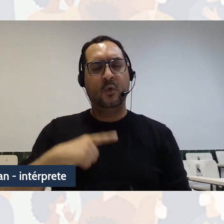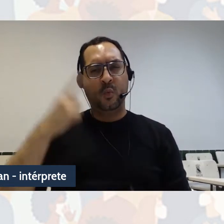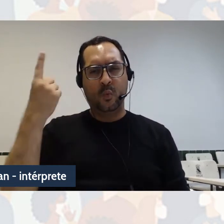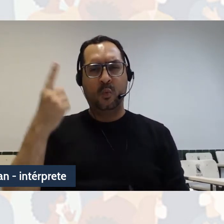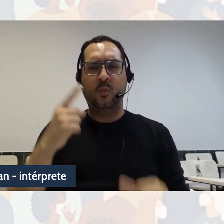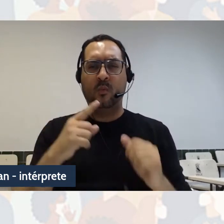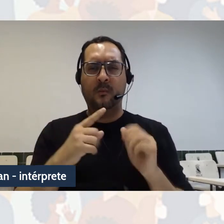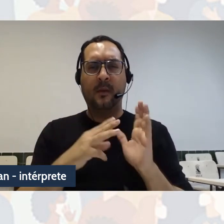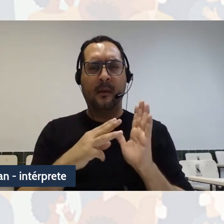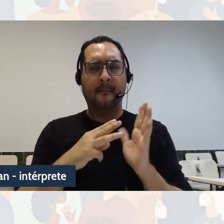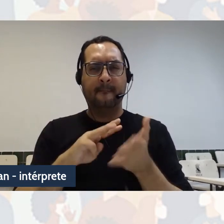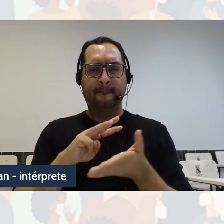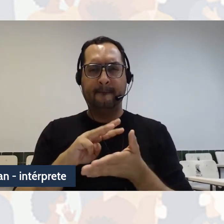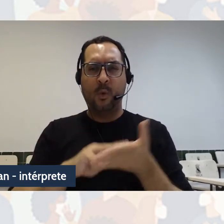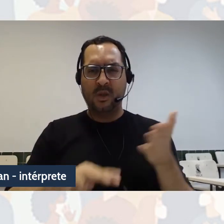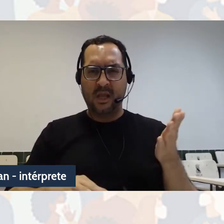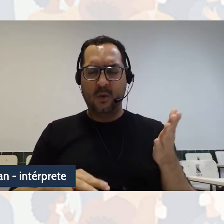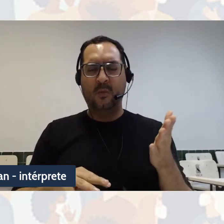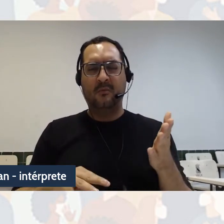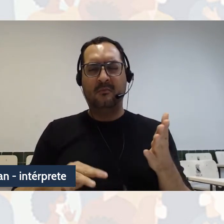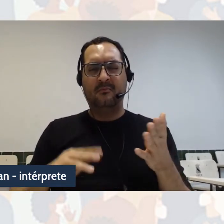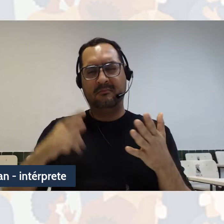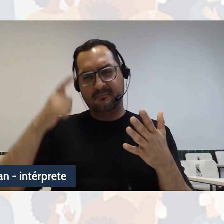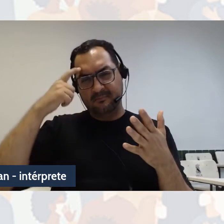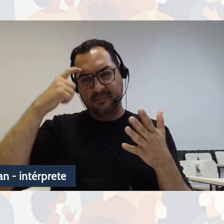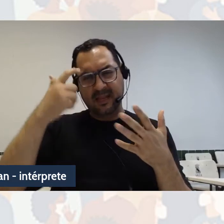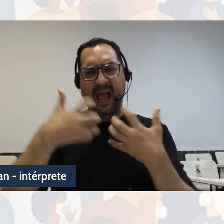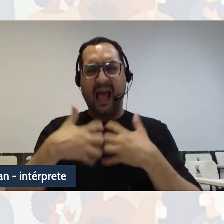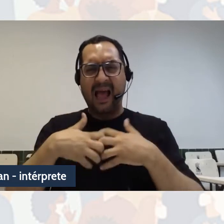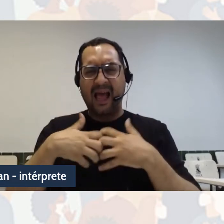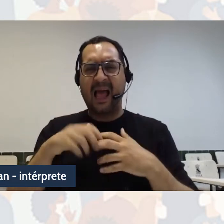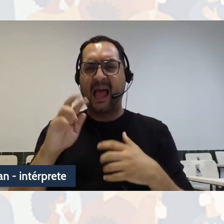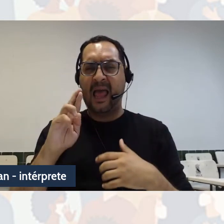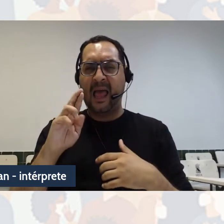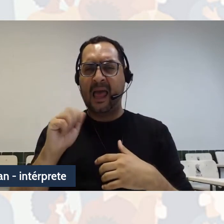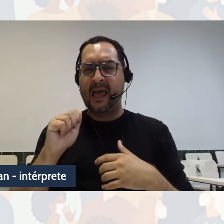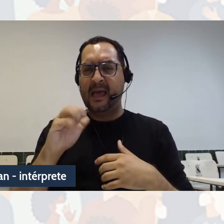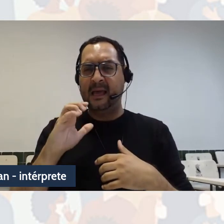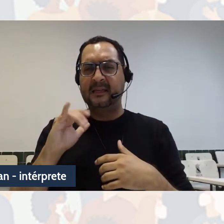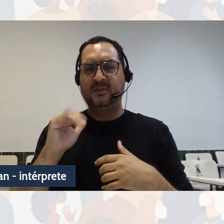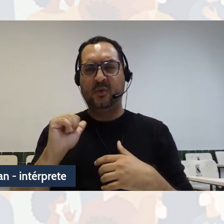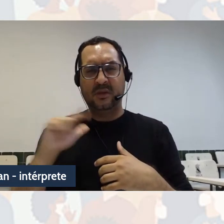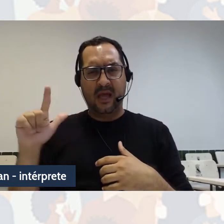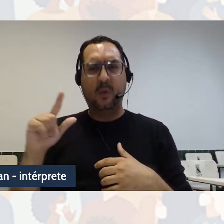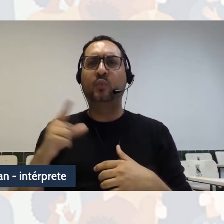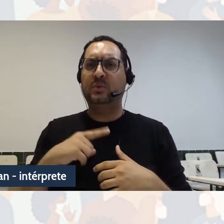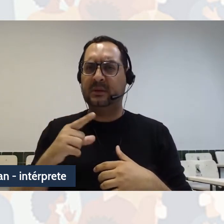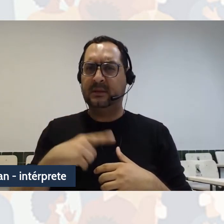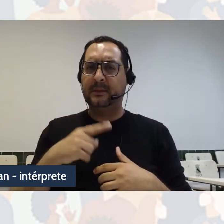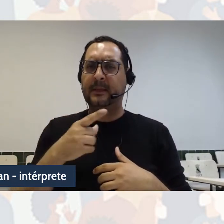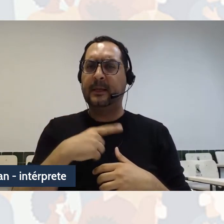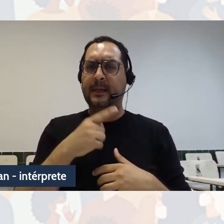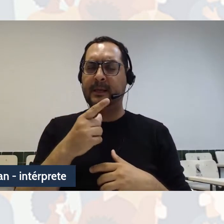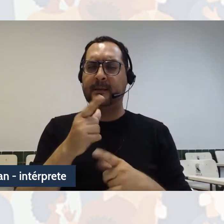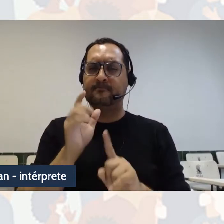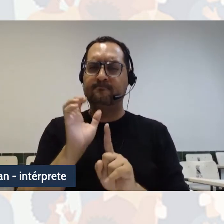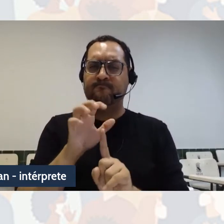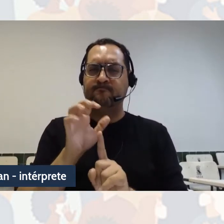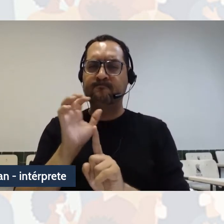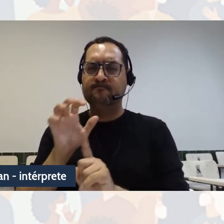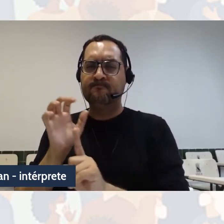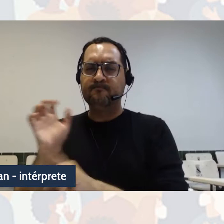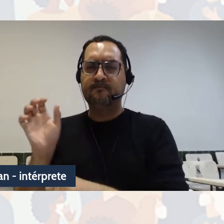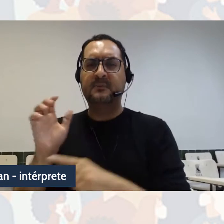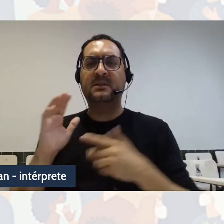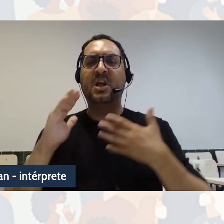clássica que passa para a modernidade que chega até a gente? Ela opera em alguns níveis. Em alguns níveis, por exemplo, que é o que